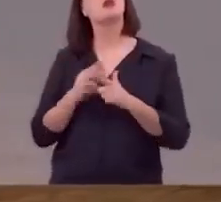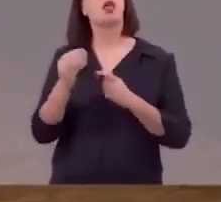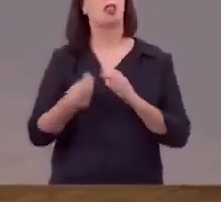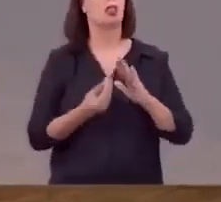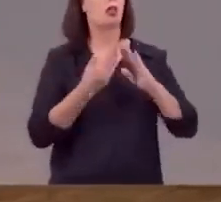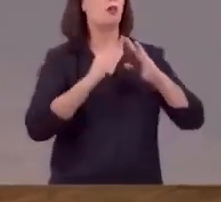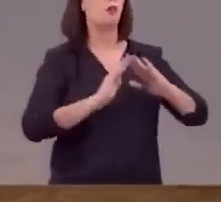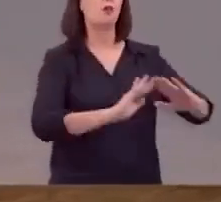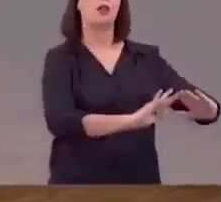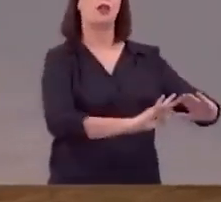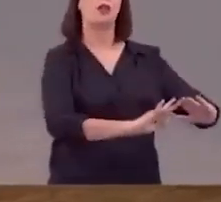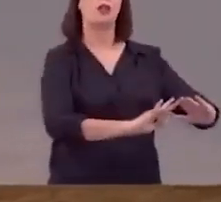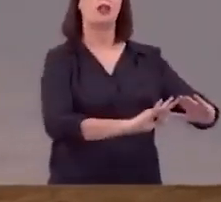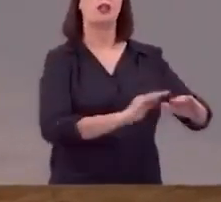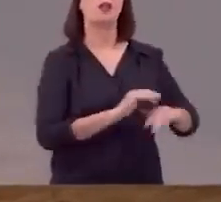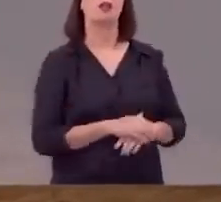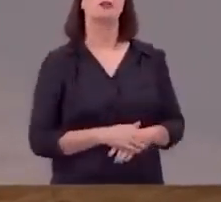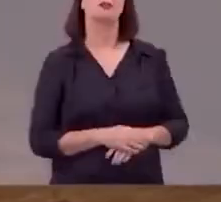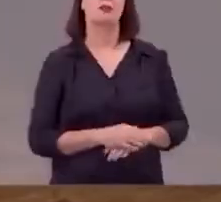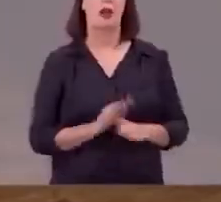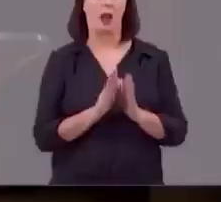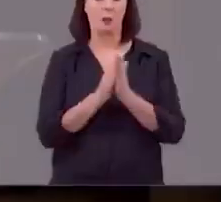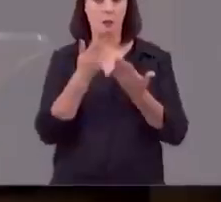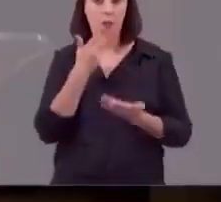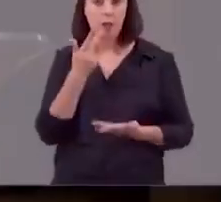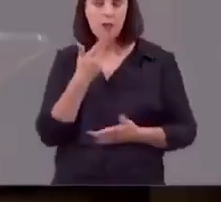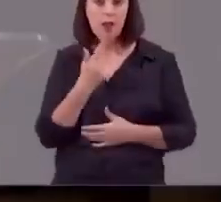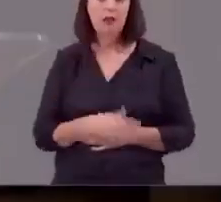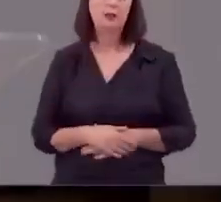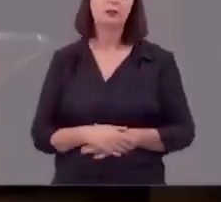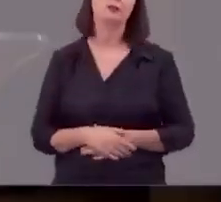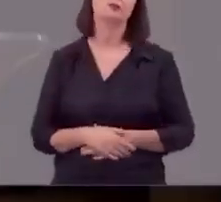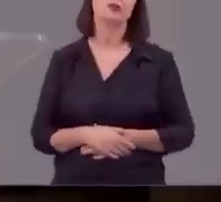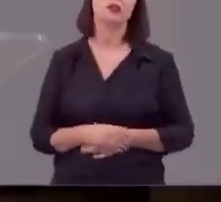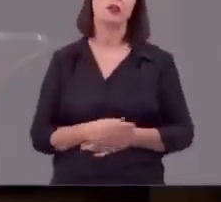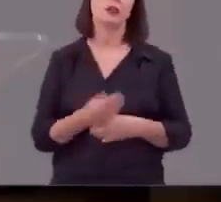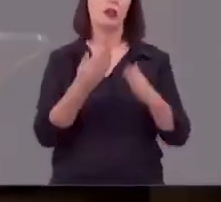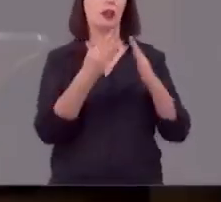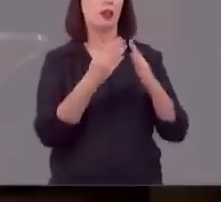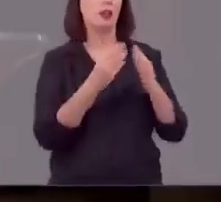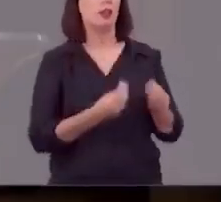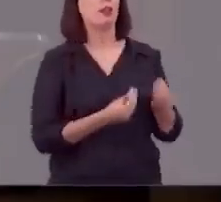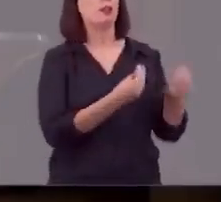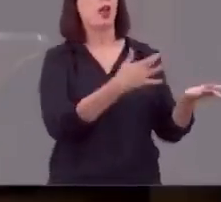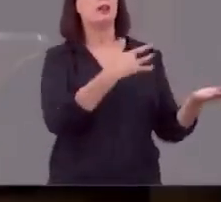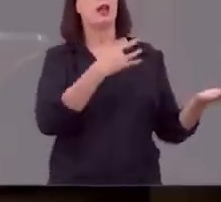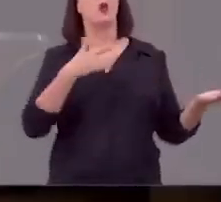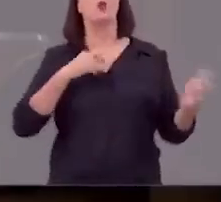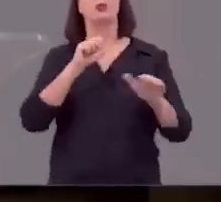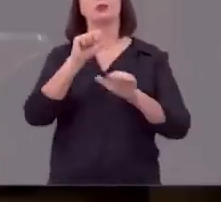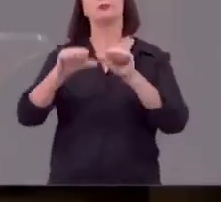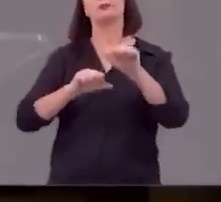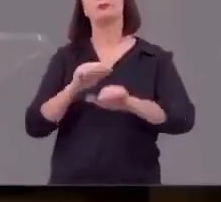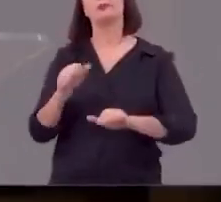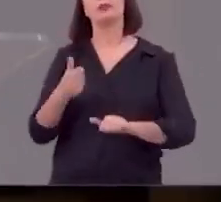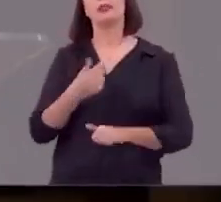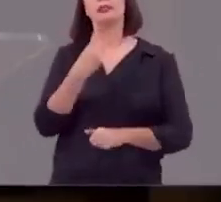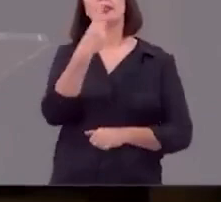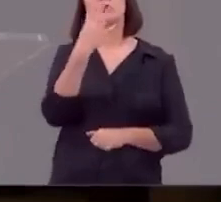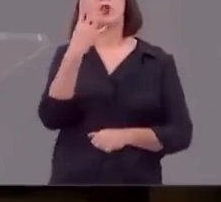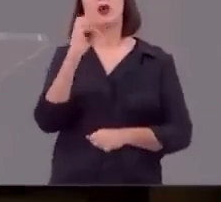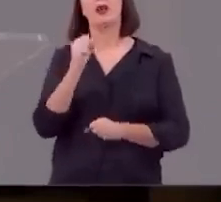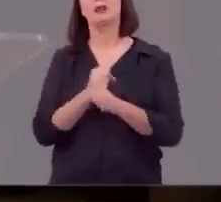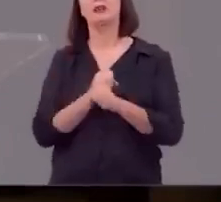devolvidas para Jó diz a Bíblia que Deus o dá saúde outra vez ele vive mais 140